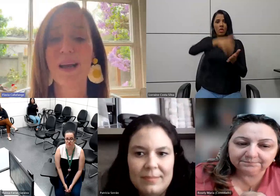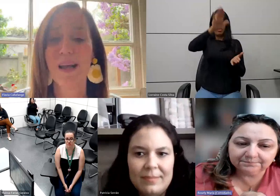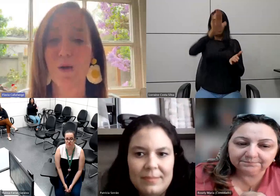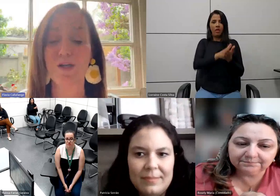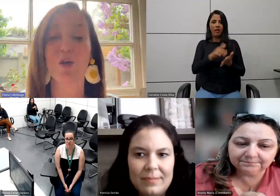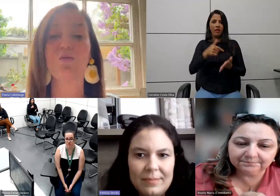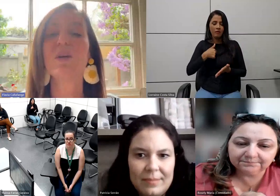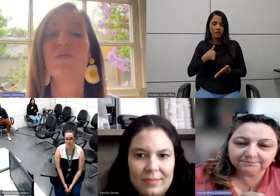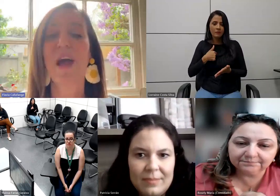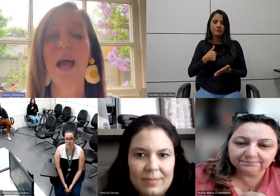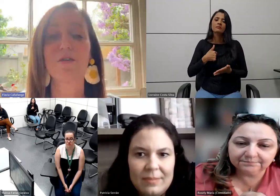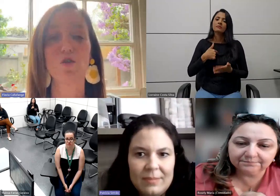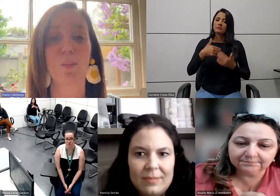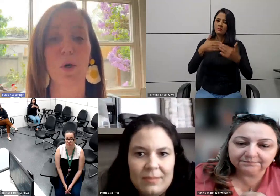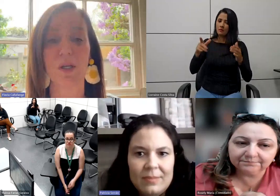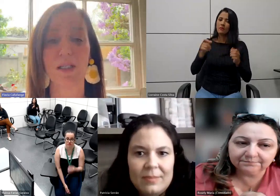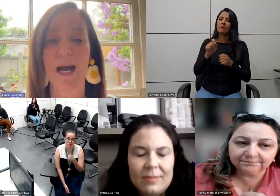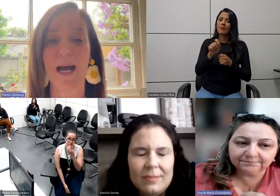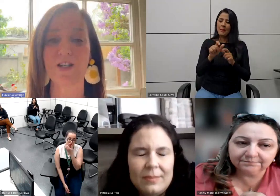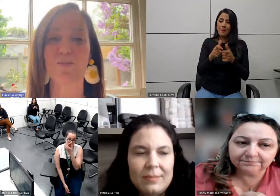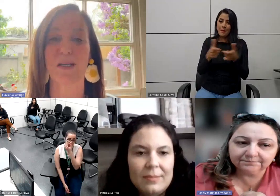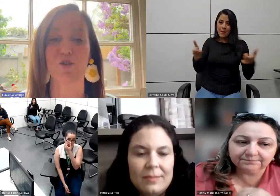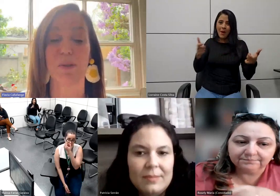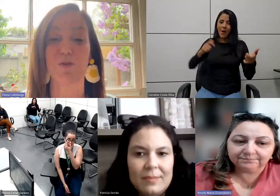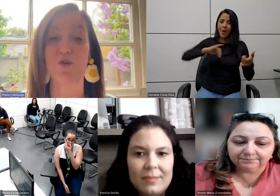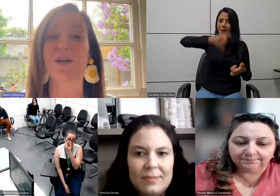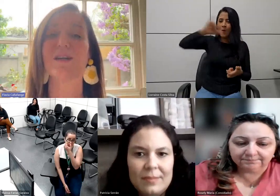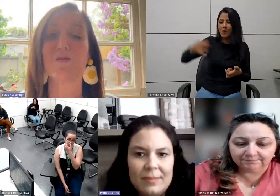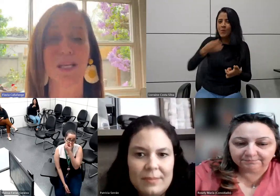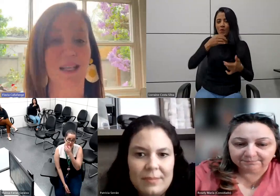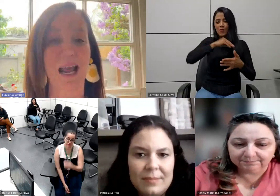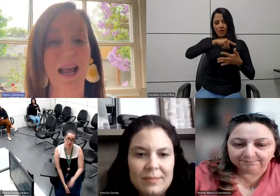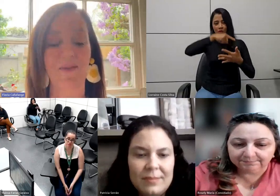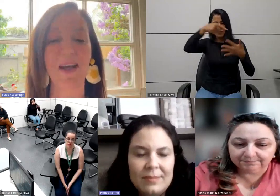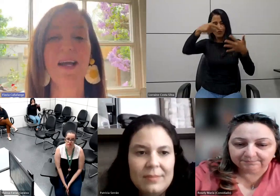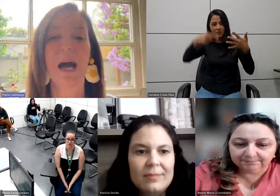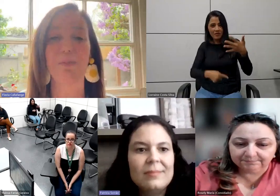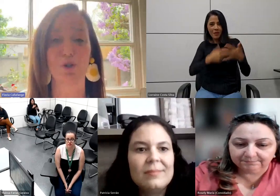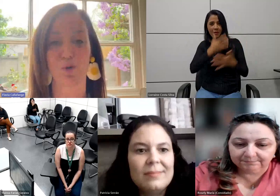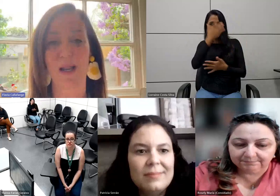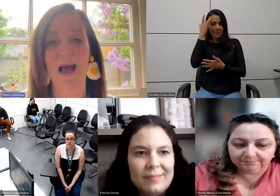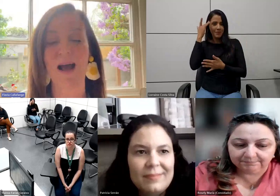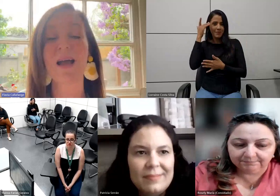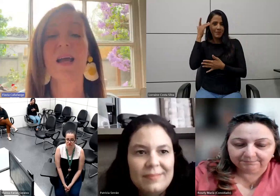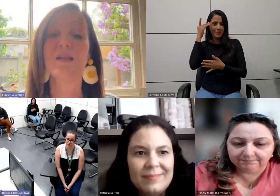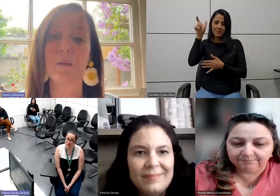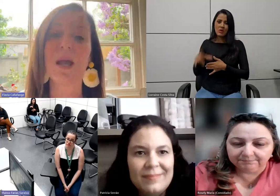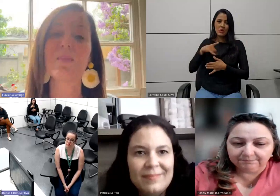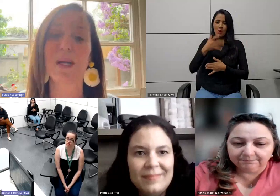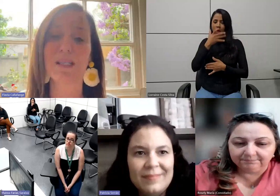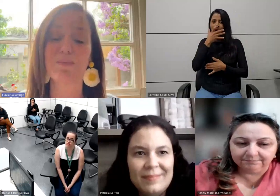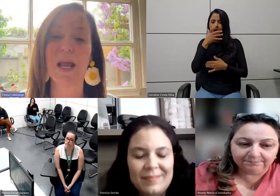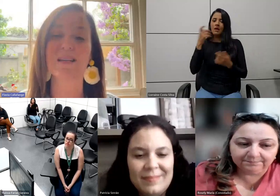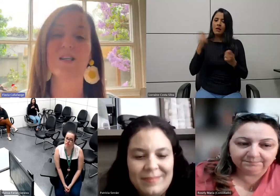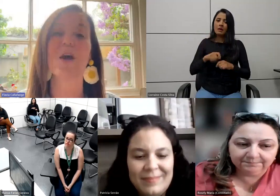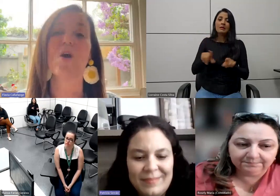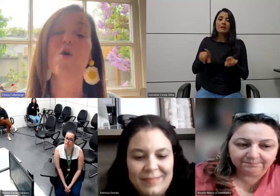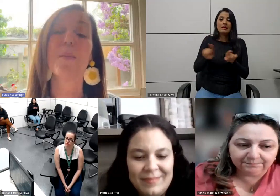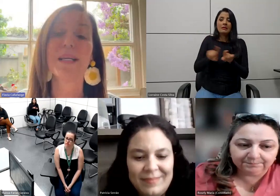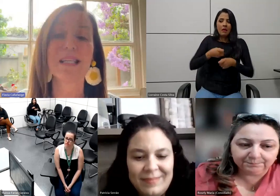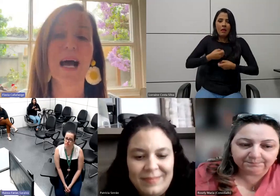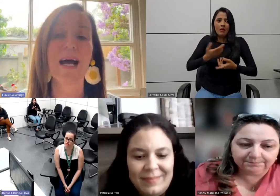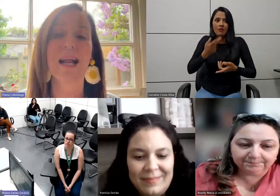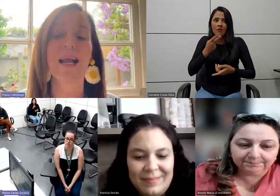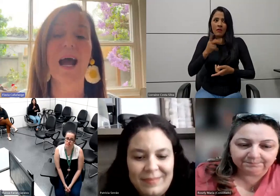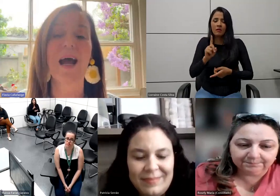abre, eu acho que, um universo de oportunidades para essas pessoas que não se atrevem apostolar, e também para as empresas